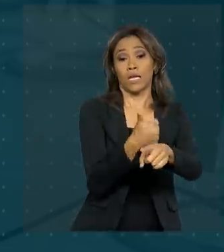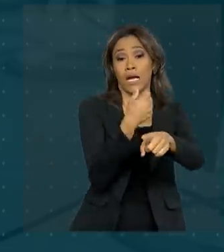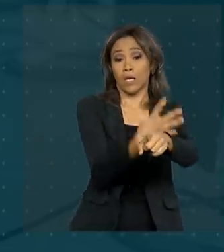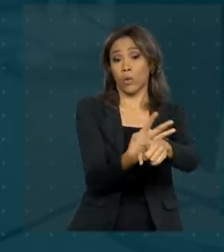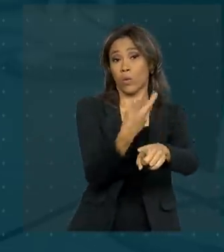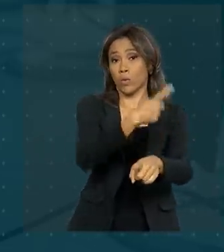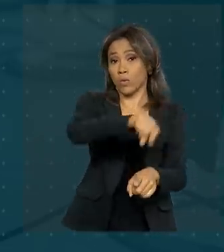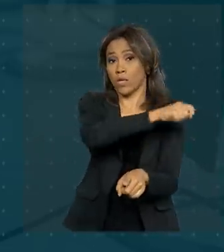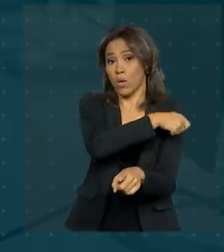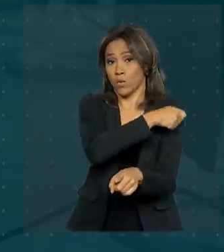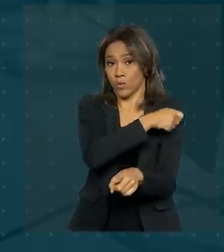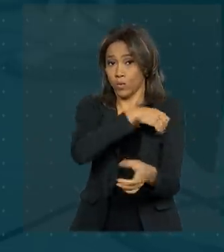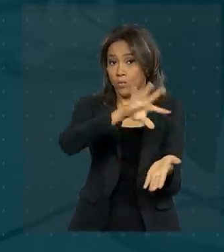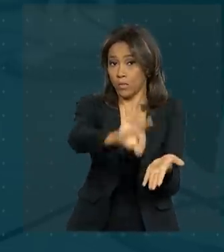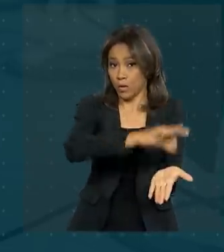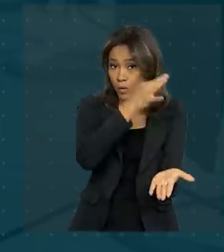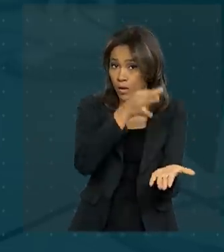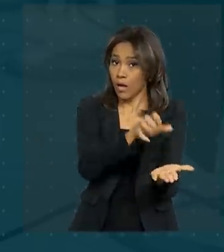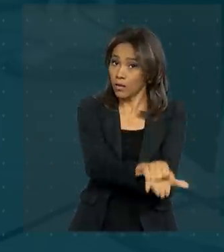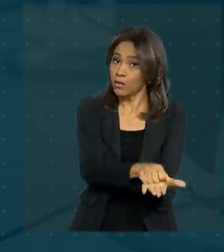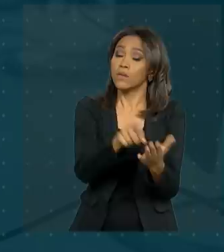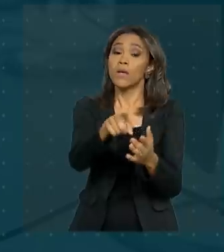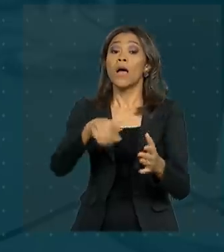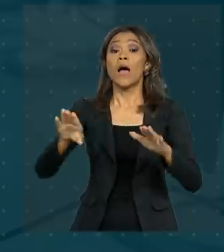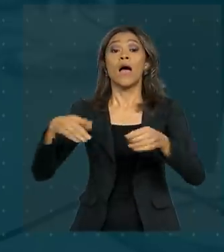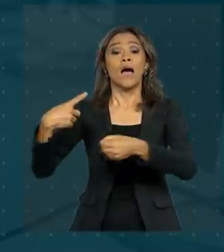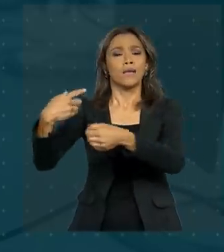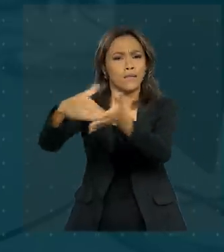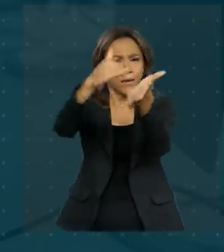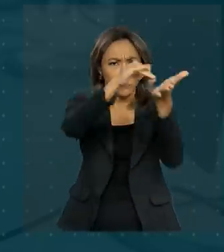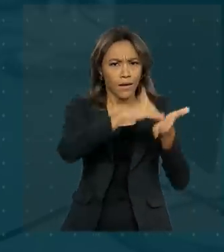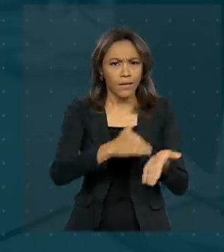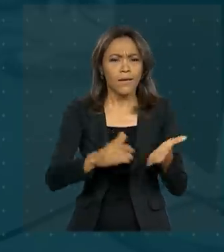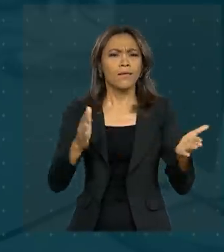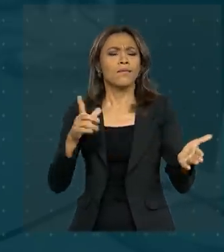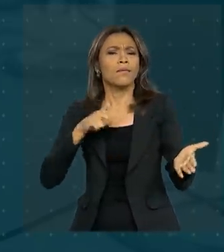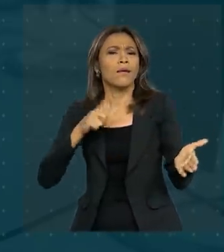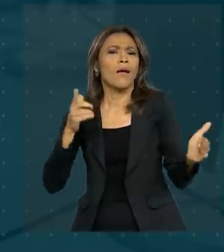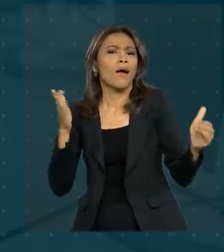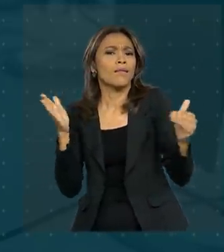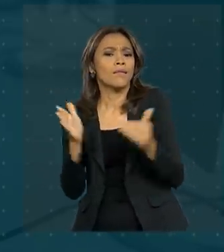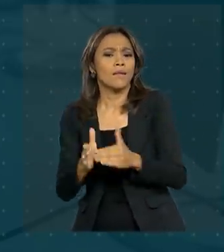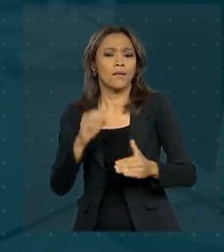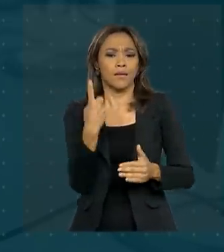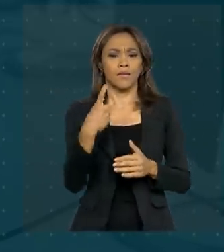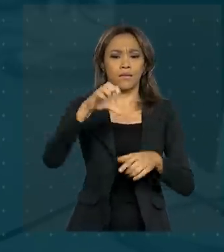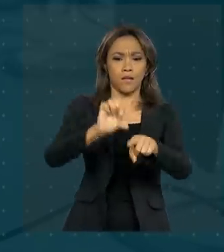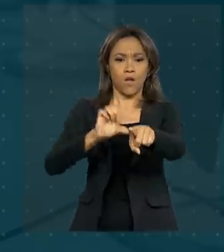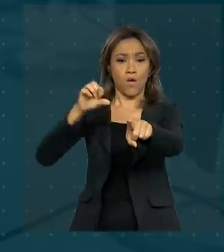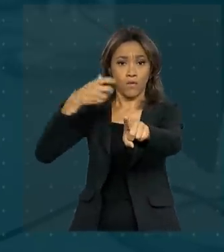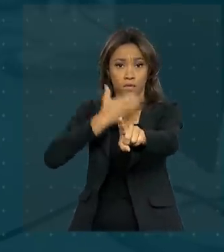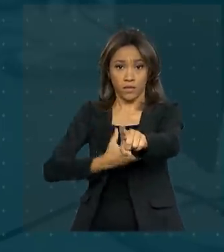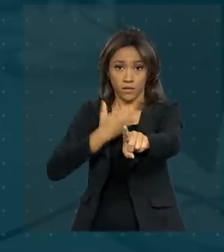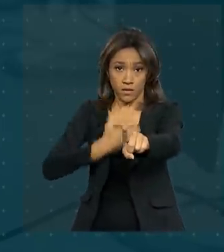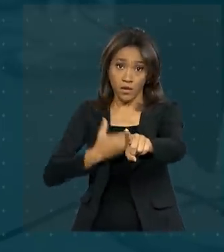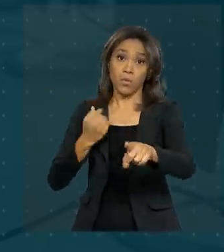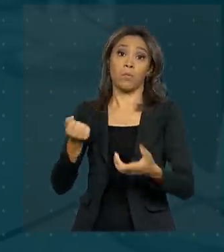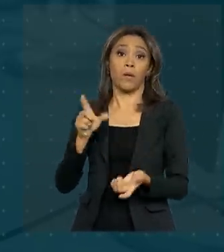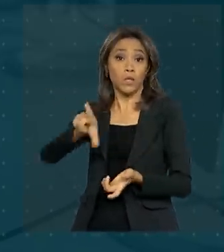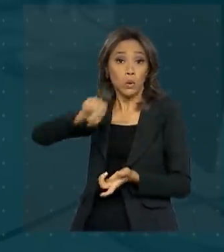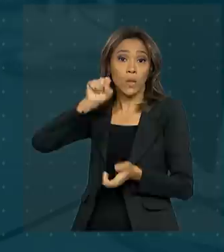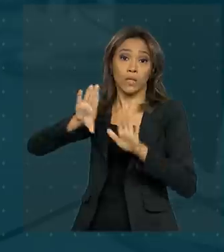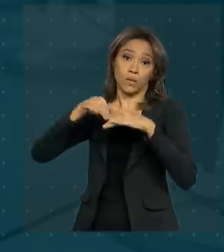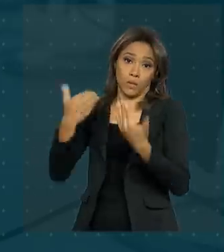Secretaria de Educação dos Estados e Municípios tem até o dia 19 de dezembro, para indicarem as escolas a serem contempladas.